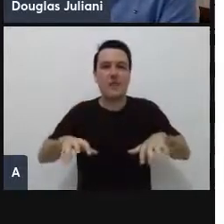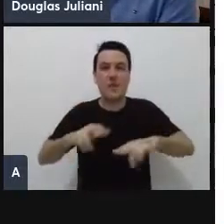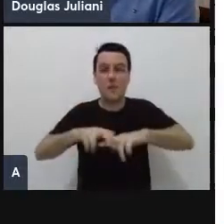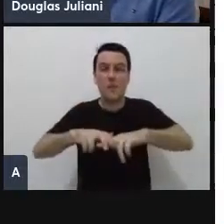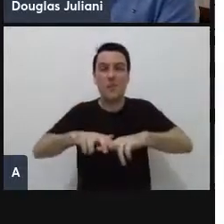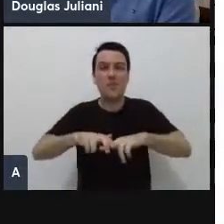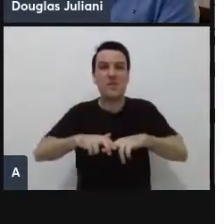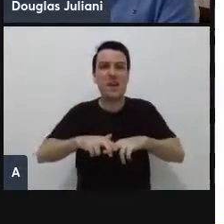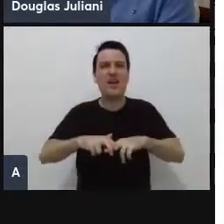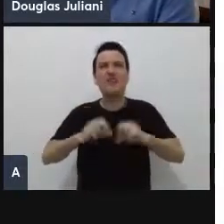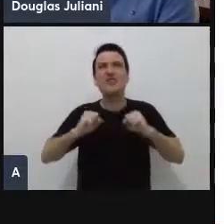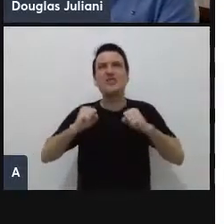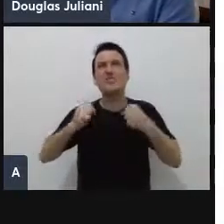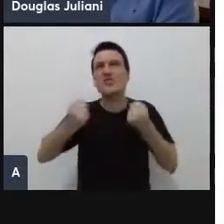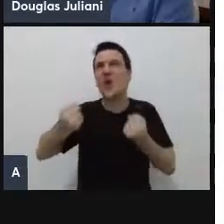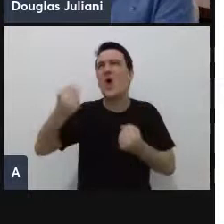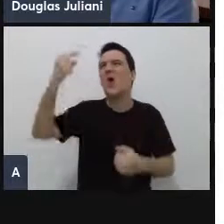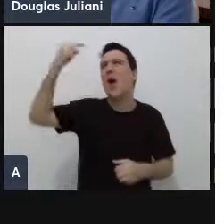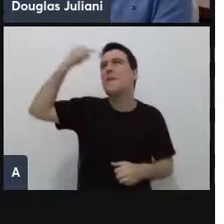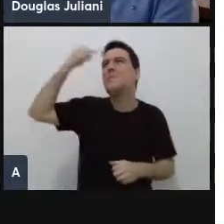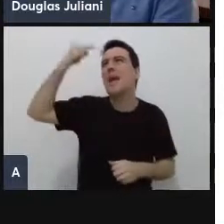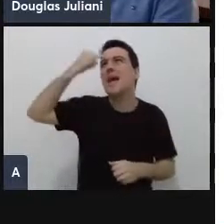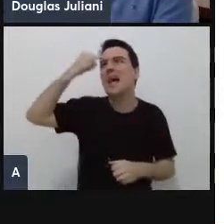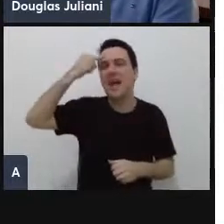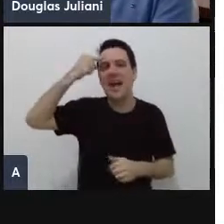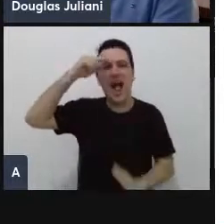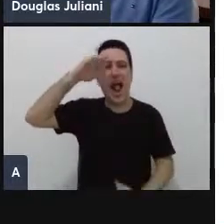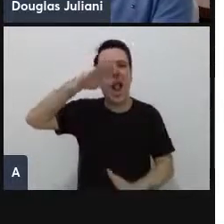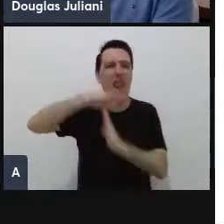esforço que dá de gerar ideias então não se limitem à primeira